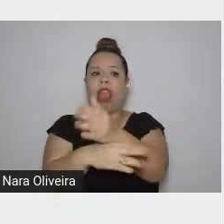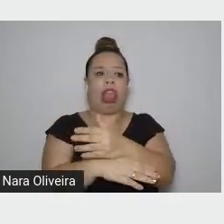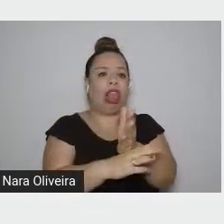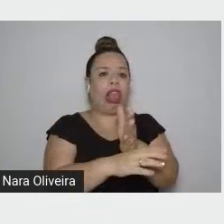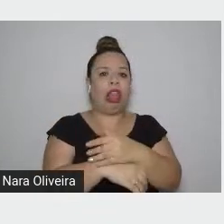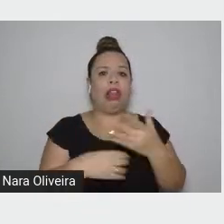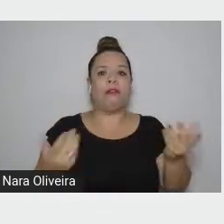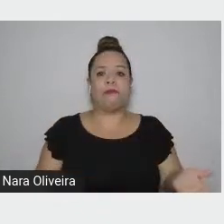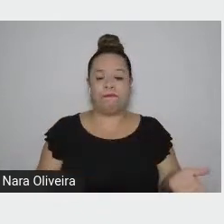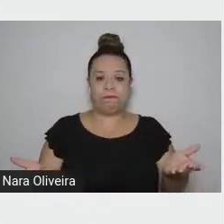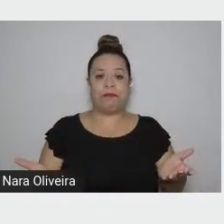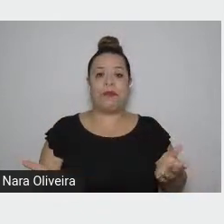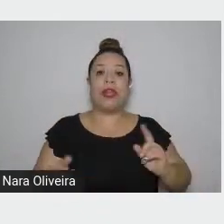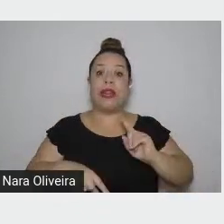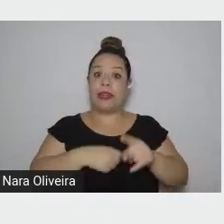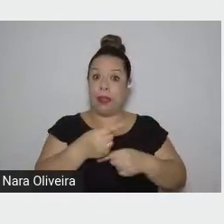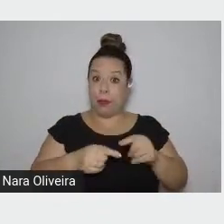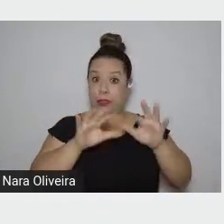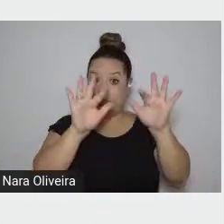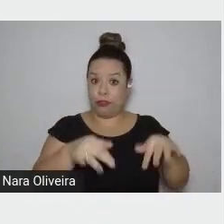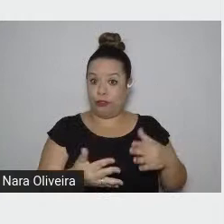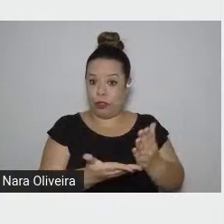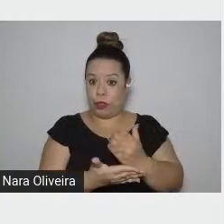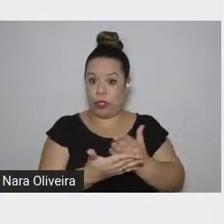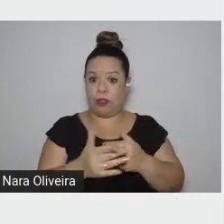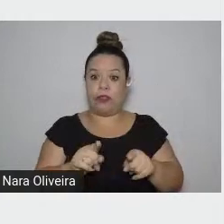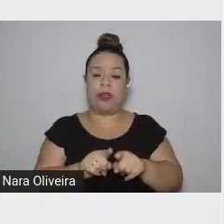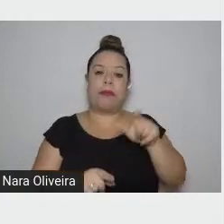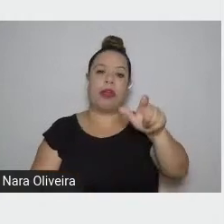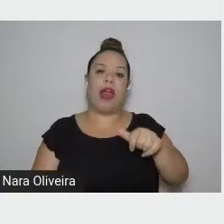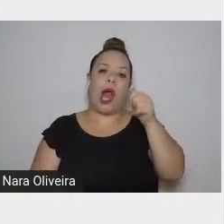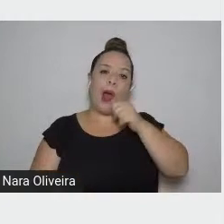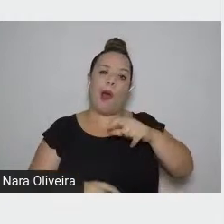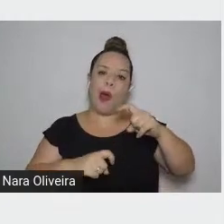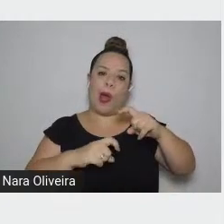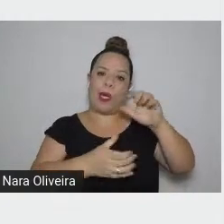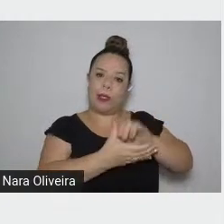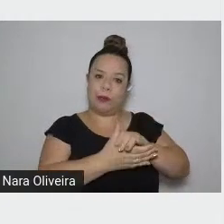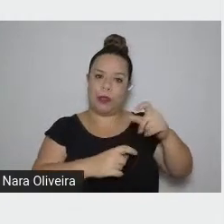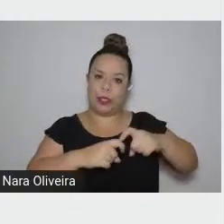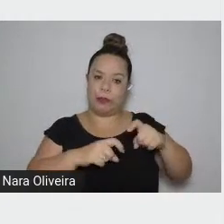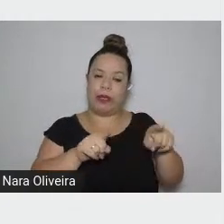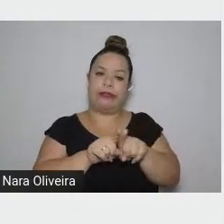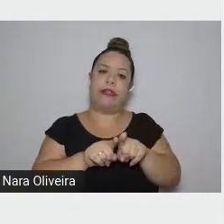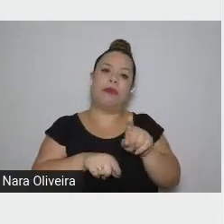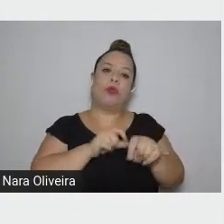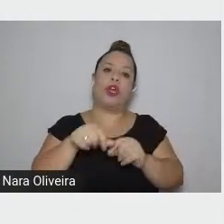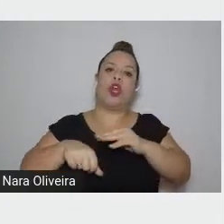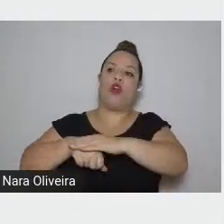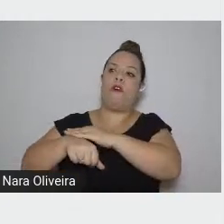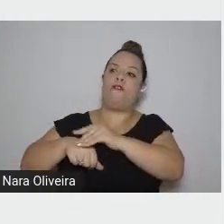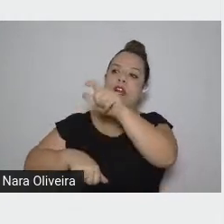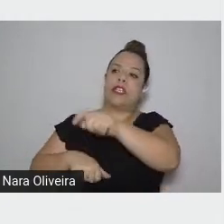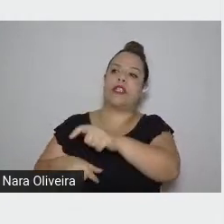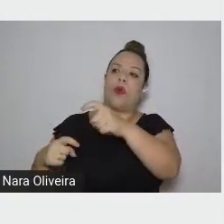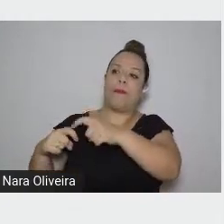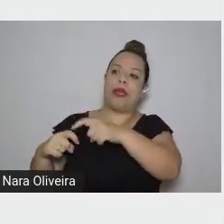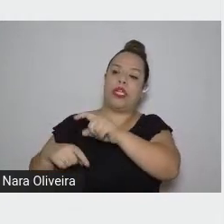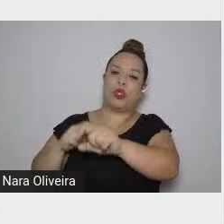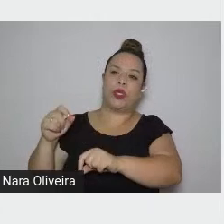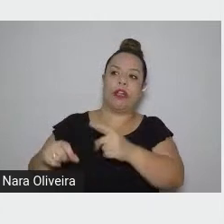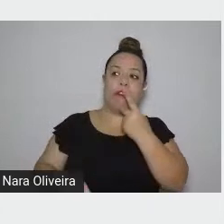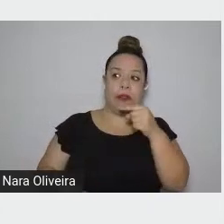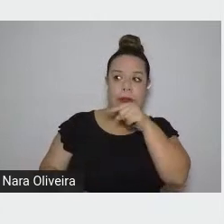No fim do livro, a mulher do médico conversa com o marido dizendo Penso que não